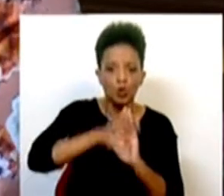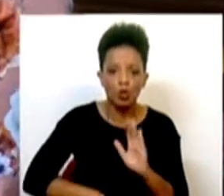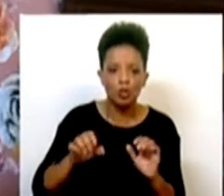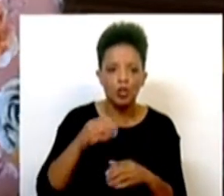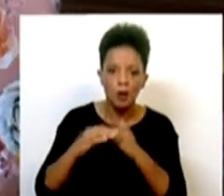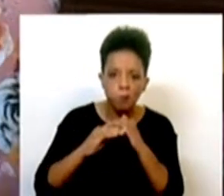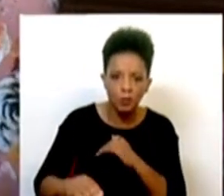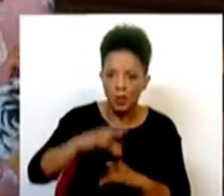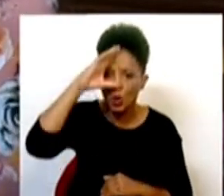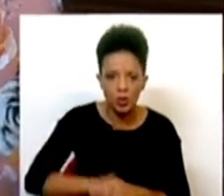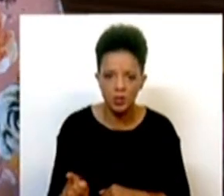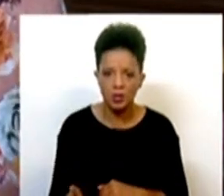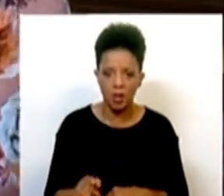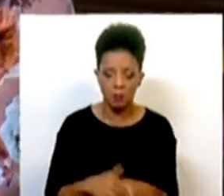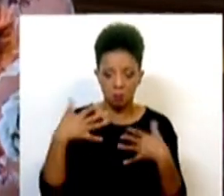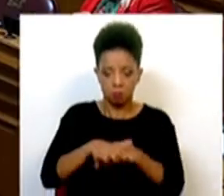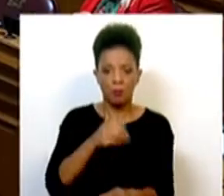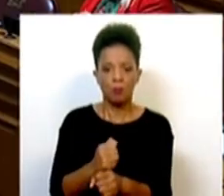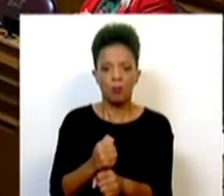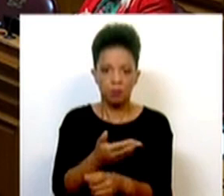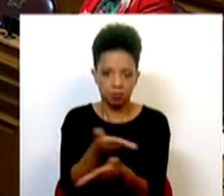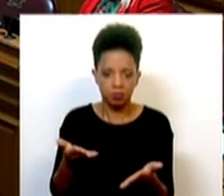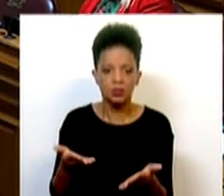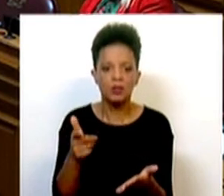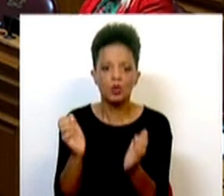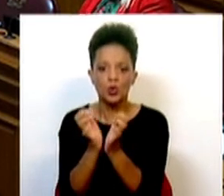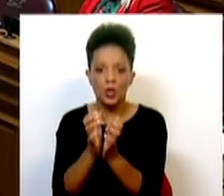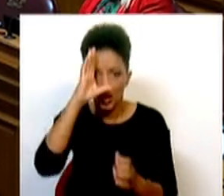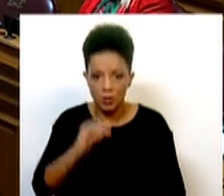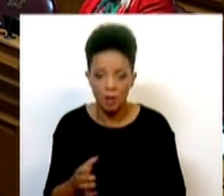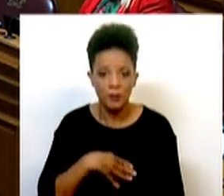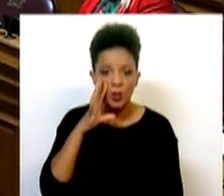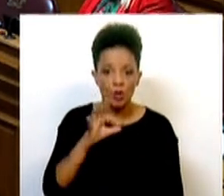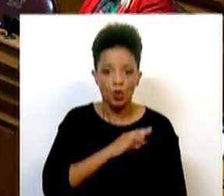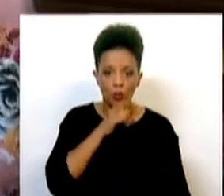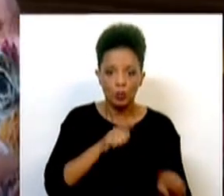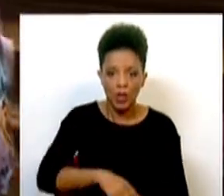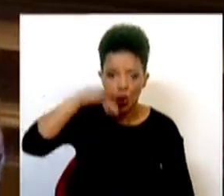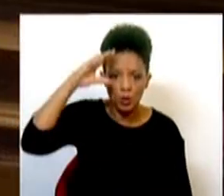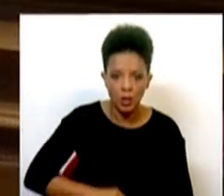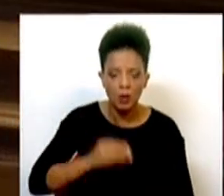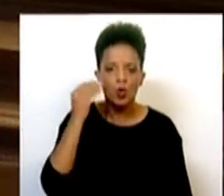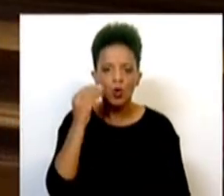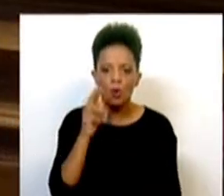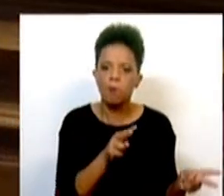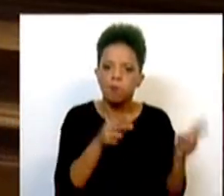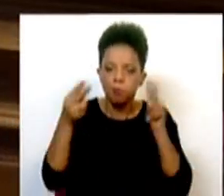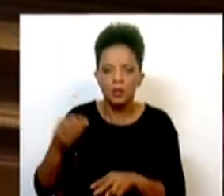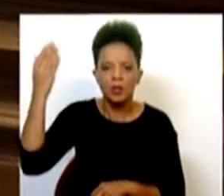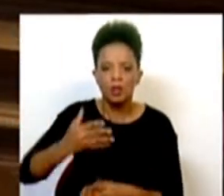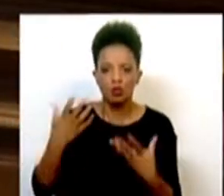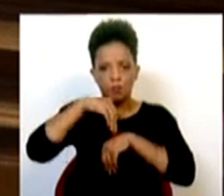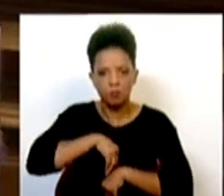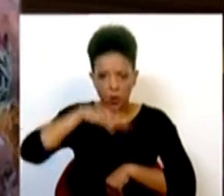de sustentabilidade da integração destes beneficiários na segurança social. O Sr. Deputado não sabe como é que se faz a transição para os direitos